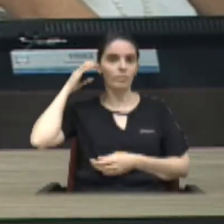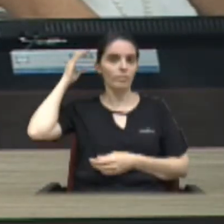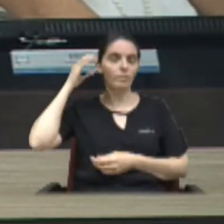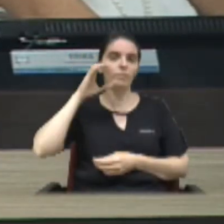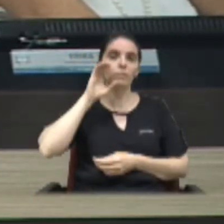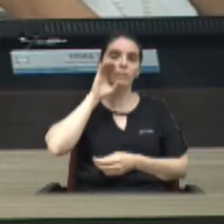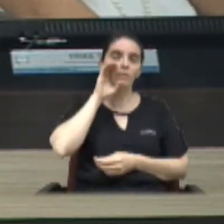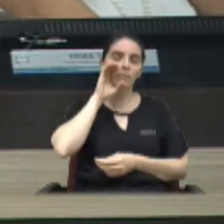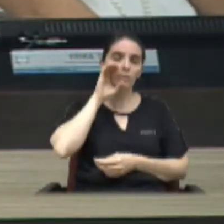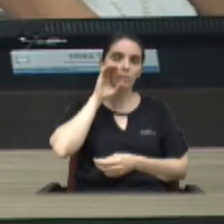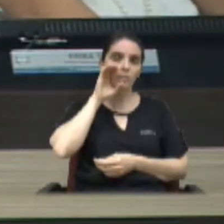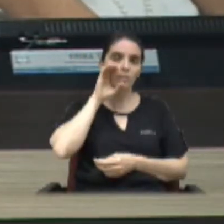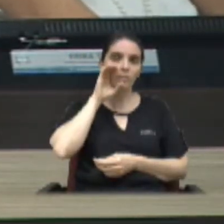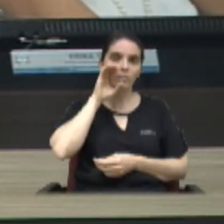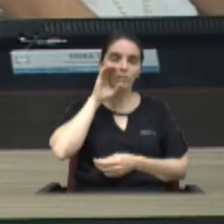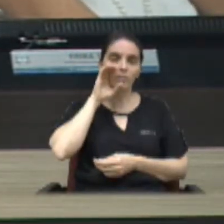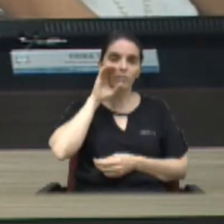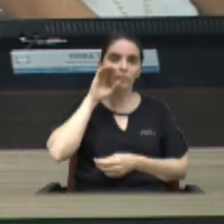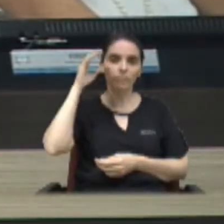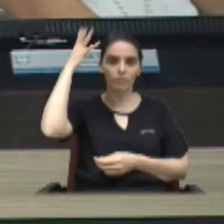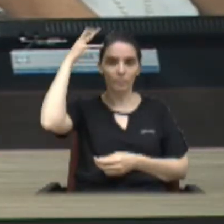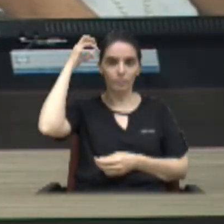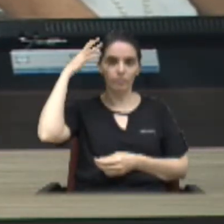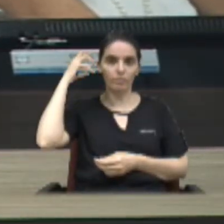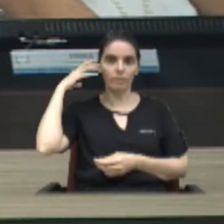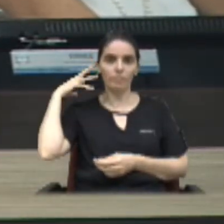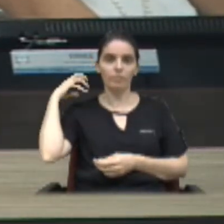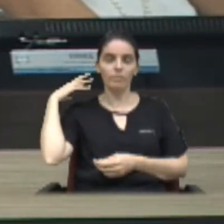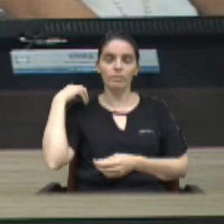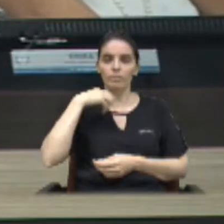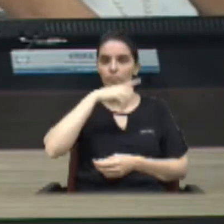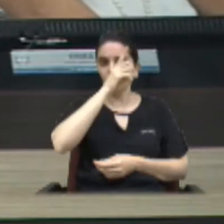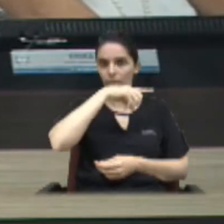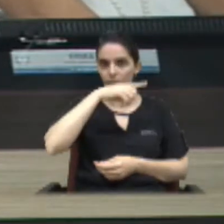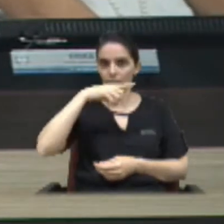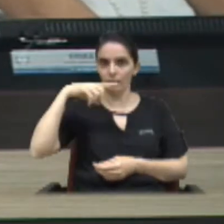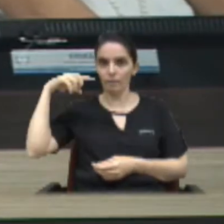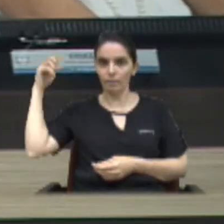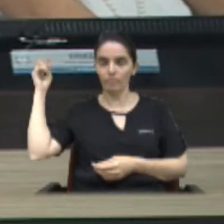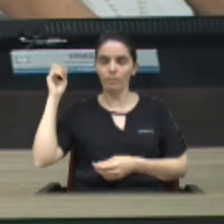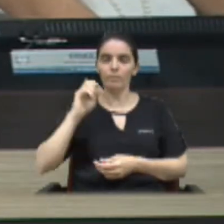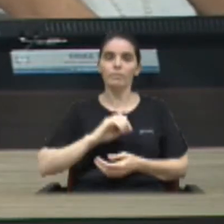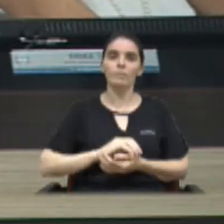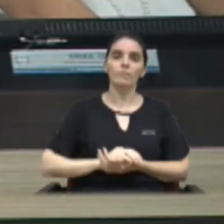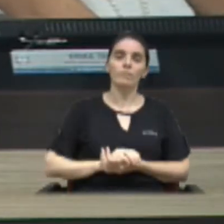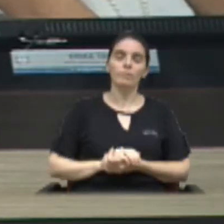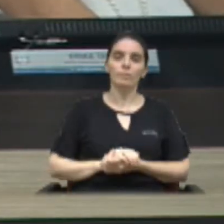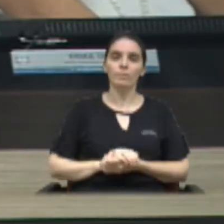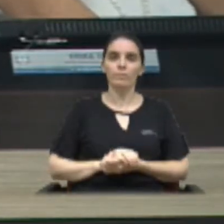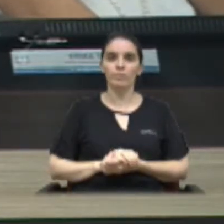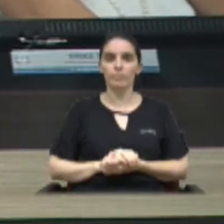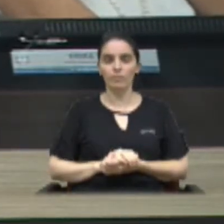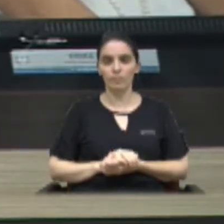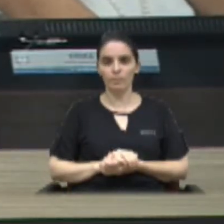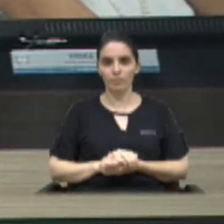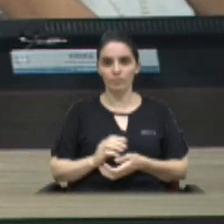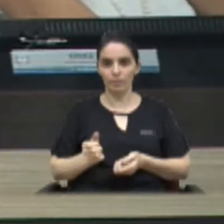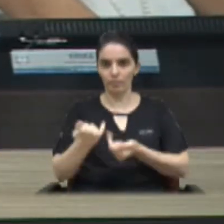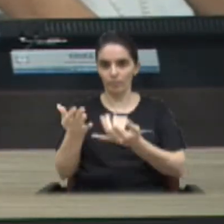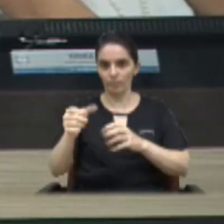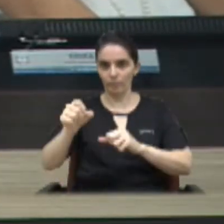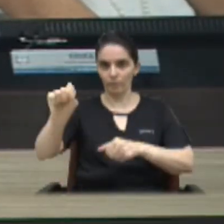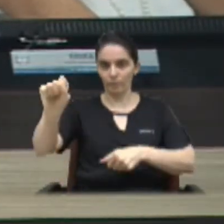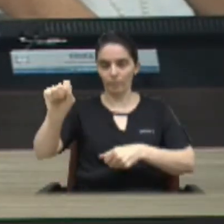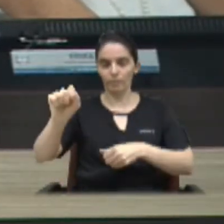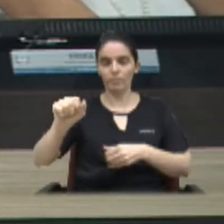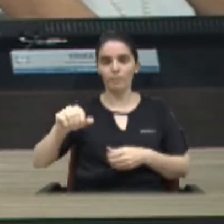Constância Bebt Dutra Lucineis Aparecida Bogo e Mayra Rosana Gama de Araújo Silva da Costa que concede diploma